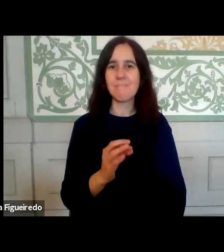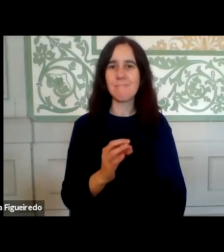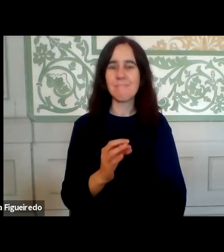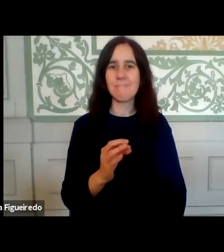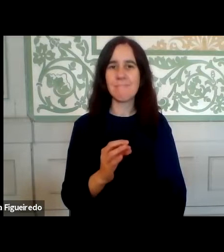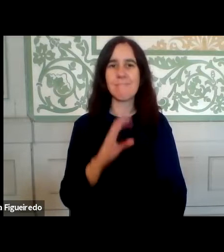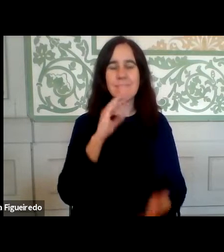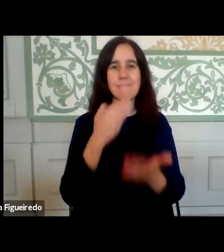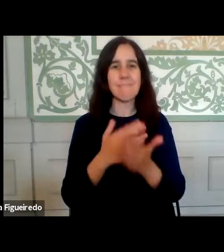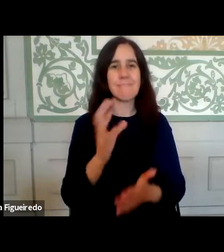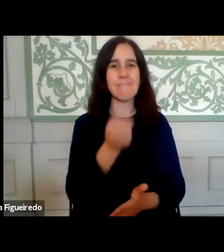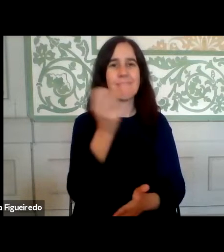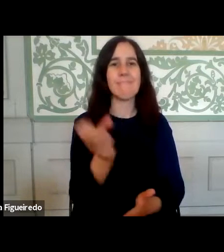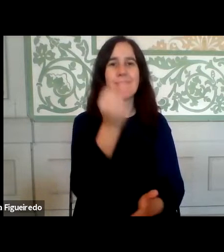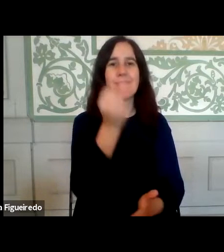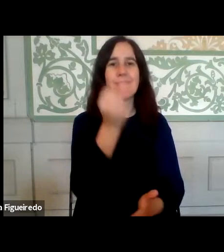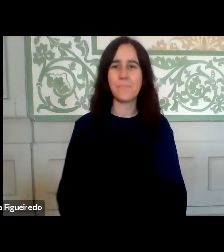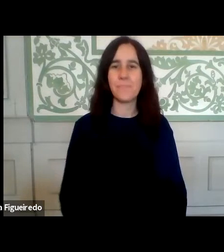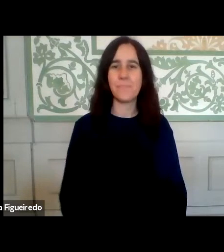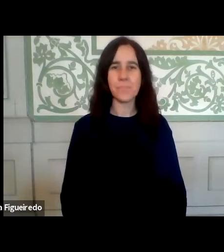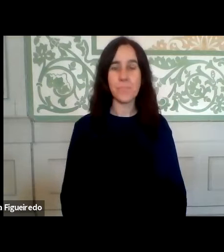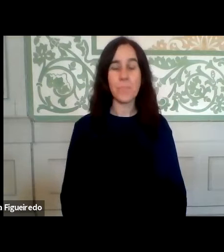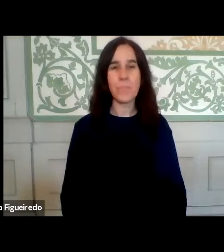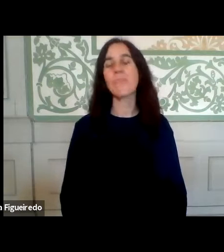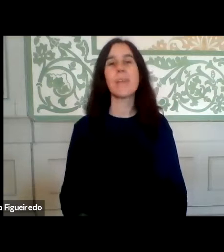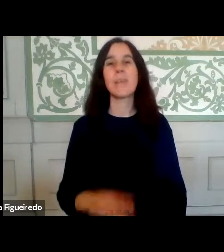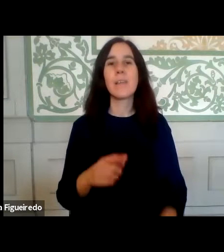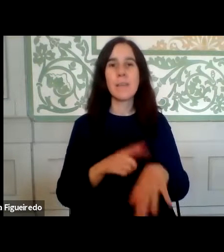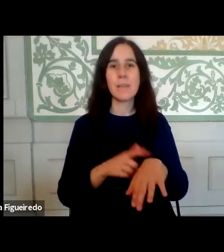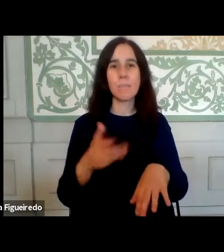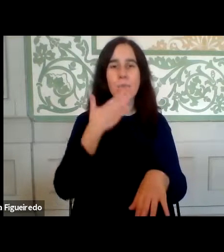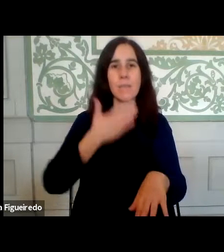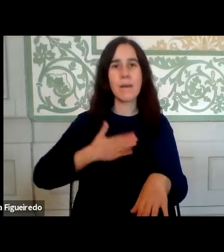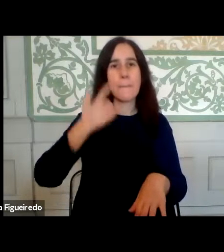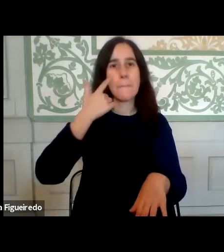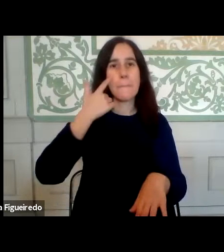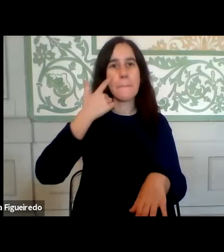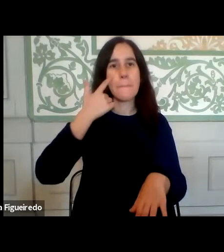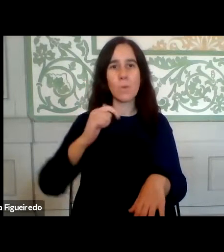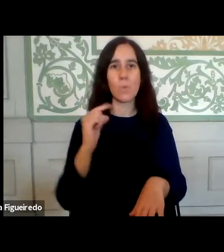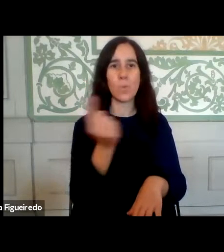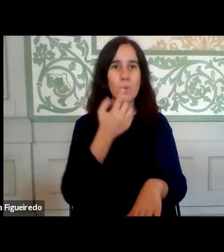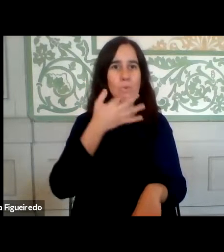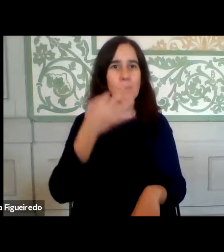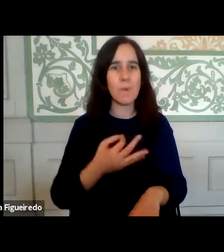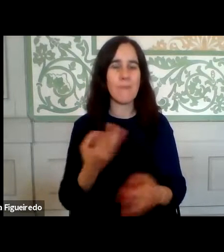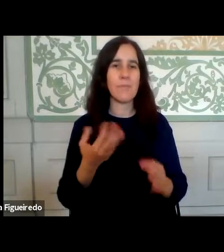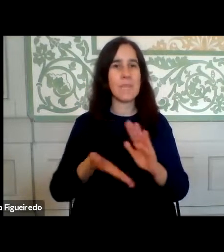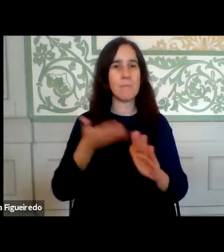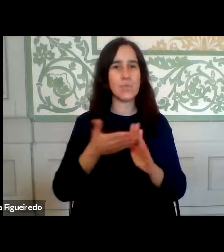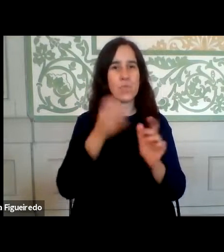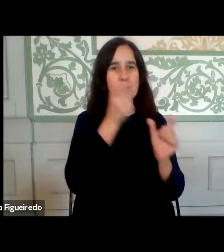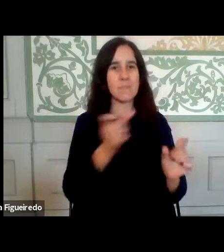resultados. O tempo que vivemos coloca-nos a todos à prova e o facto é que o estado de emergência